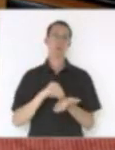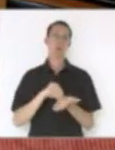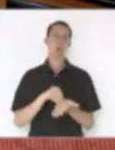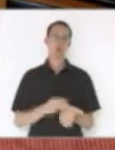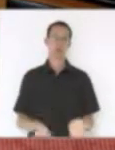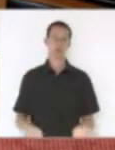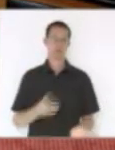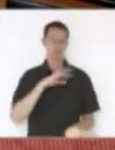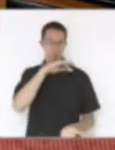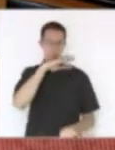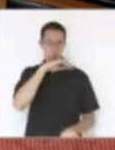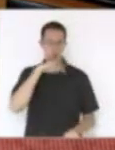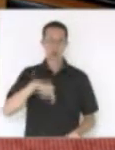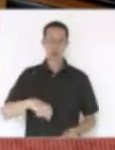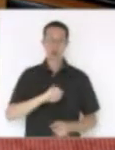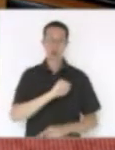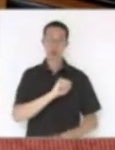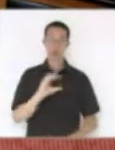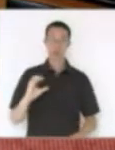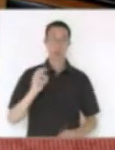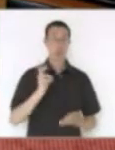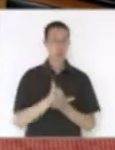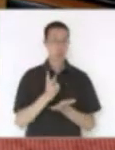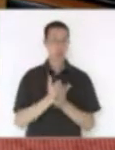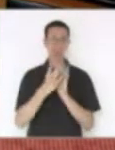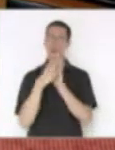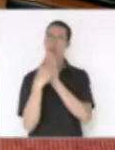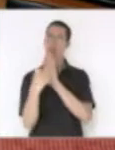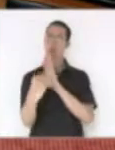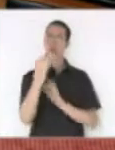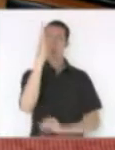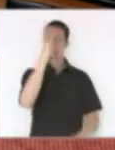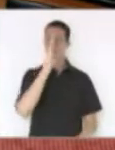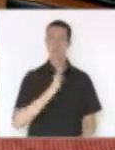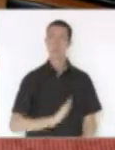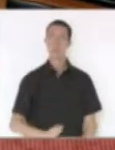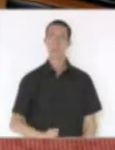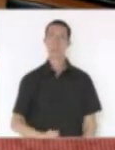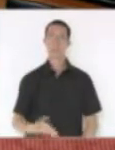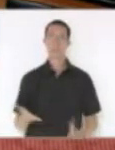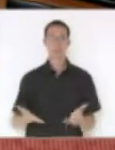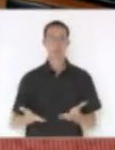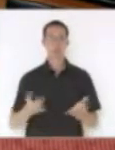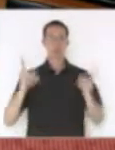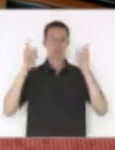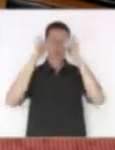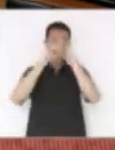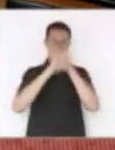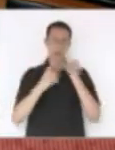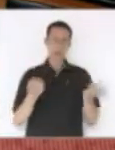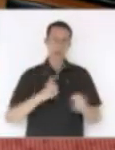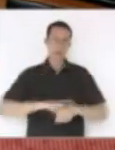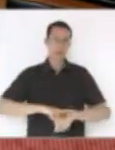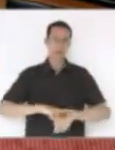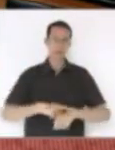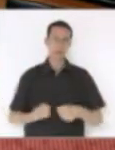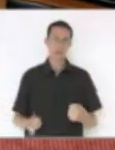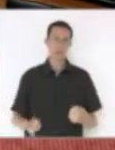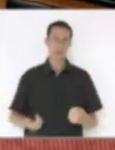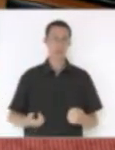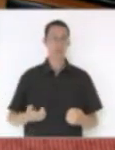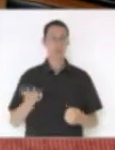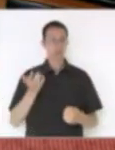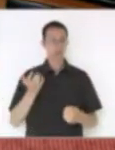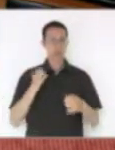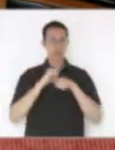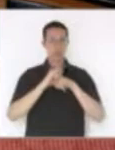Santa Catarina sempre deu exemplo para o Brasil. E aí a gente fica com dificuldade nesse momento. e por isso quero deixar